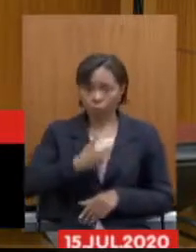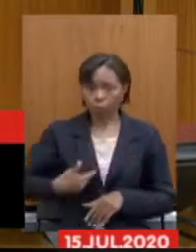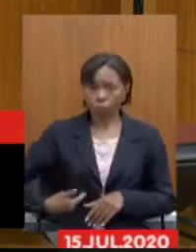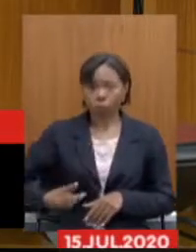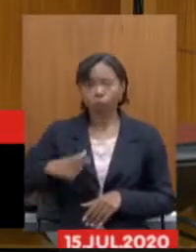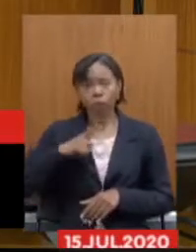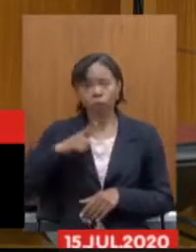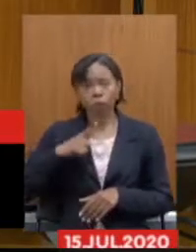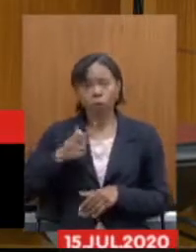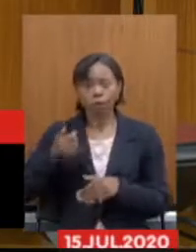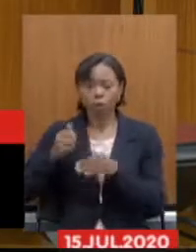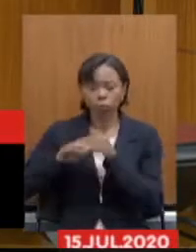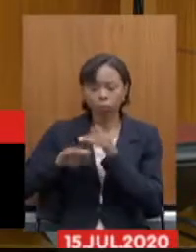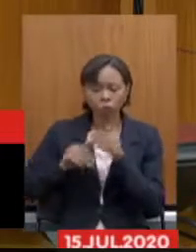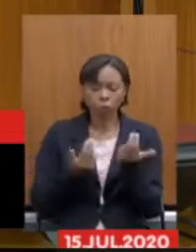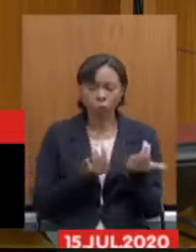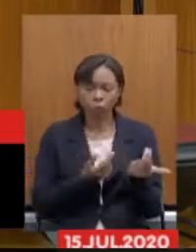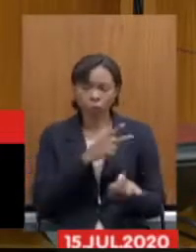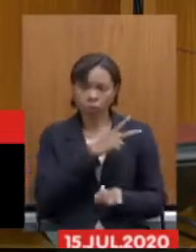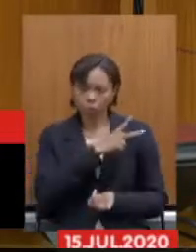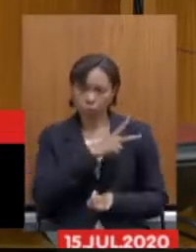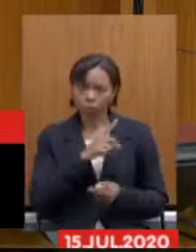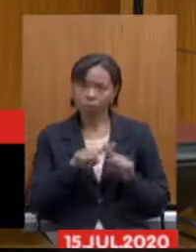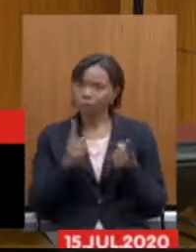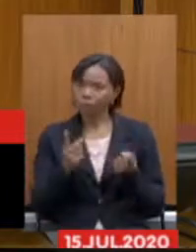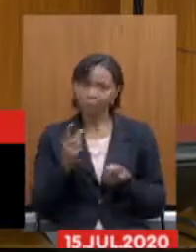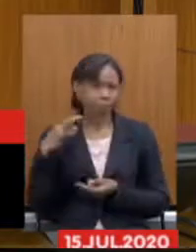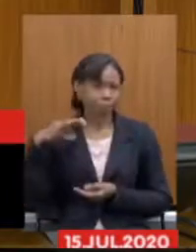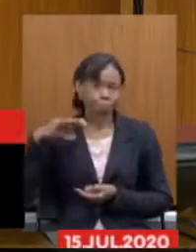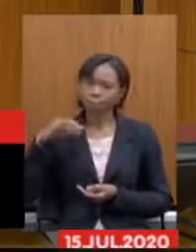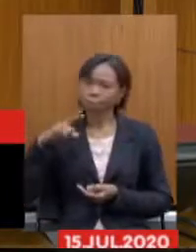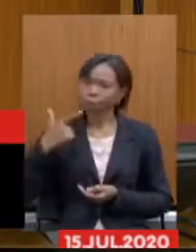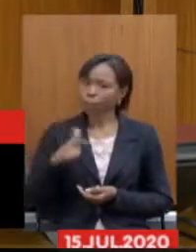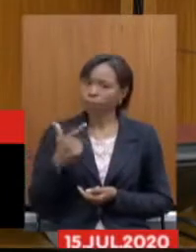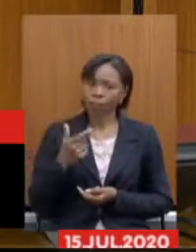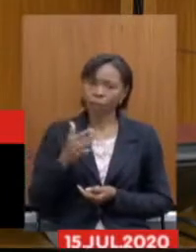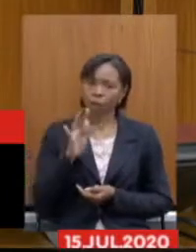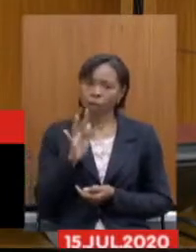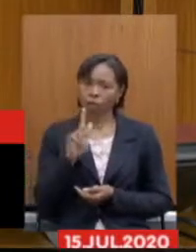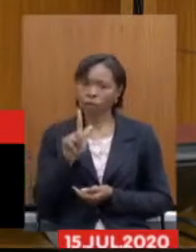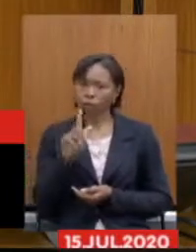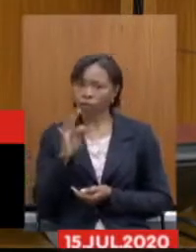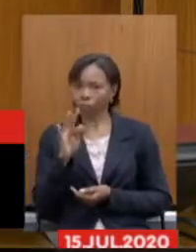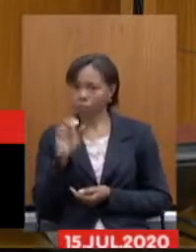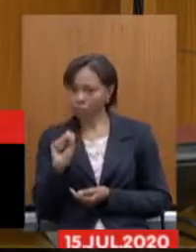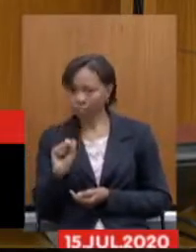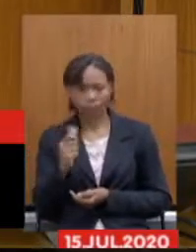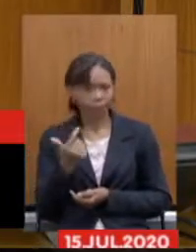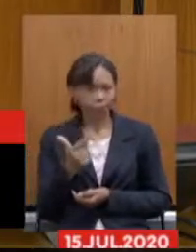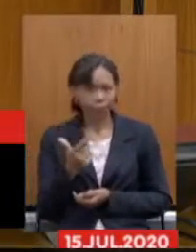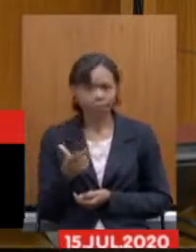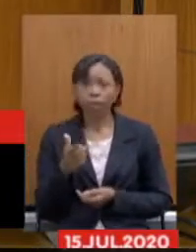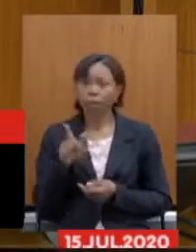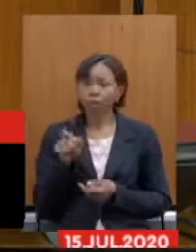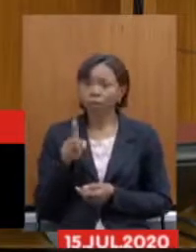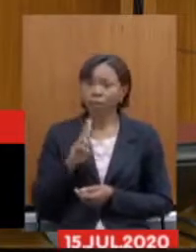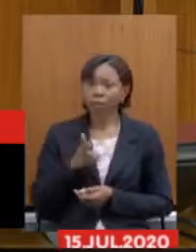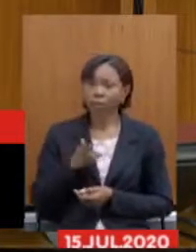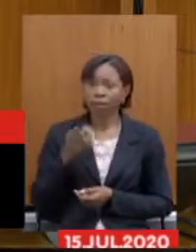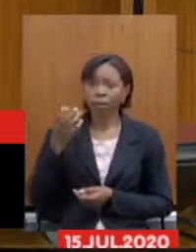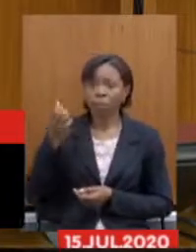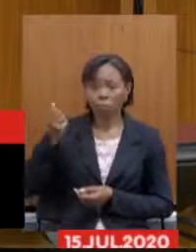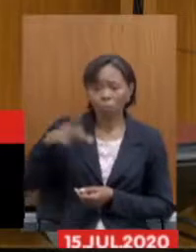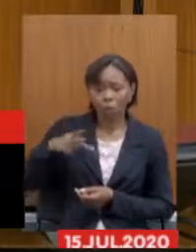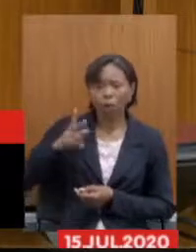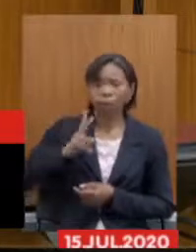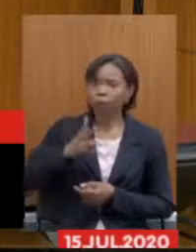contribuição idêntica do setor privado, mas você não recebe fundo de garantia, você continua contribuindo após a aposentadoria e